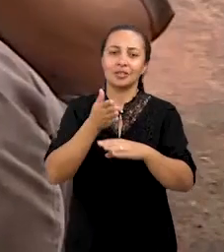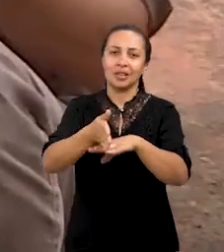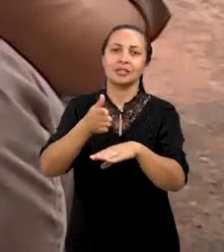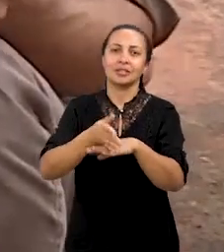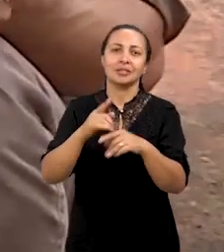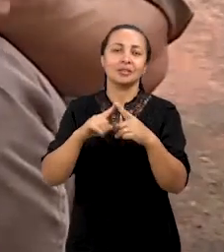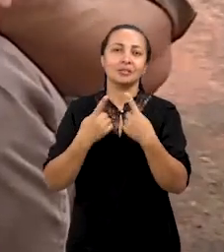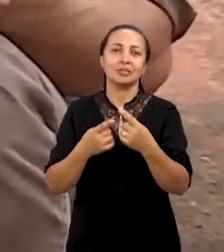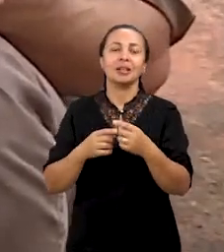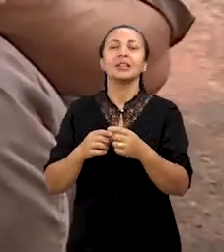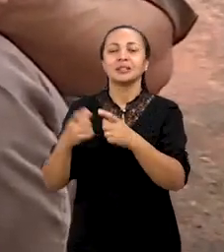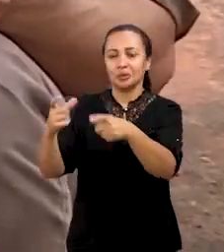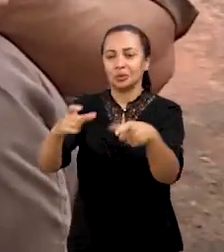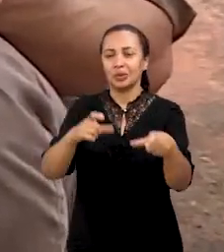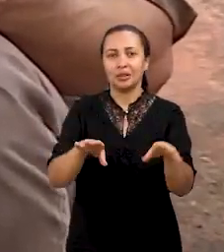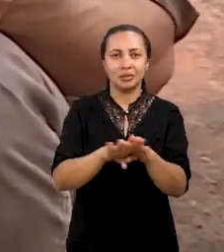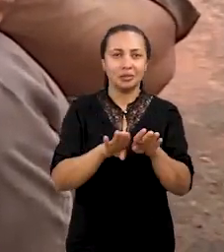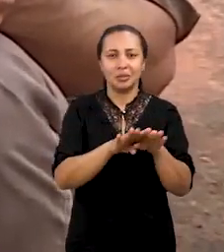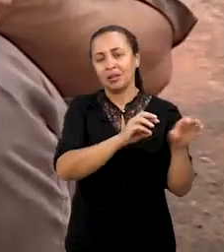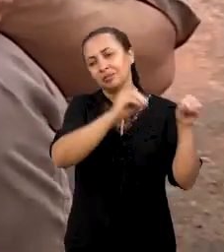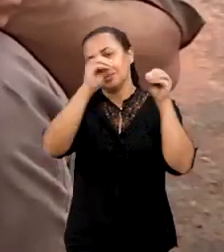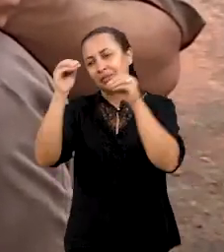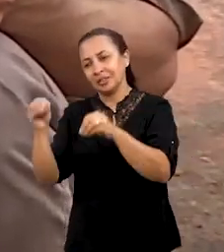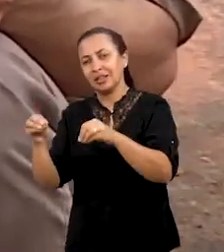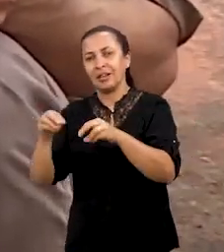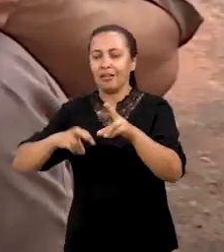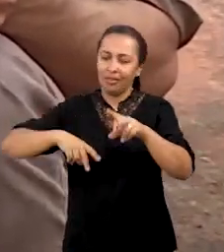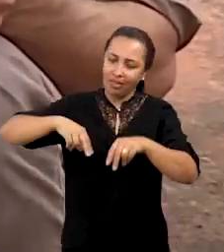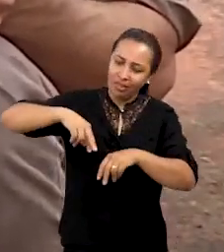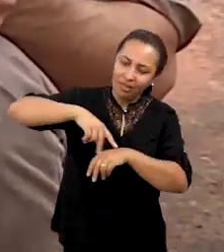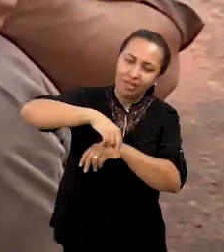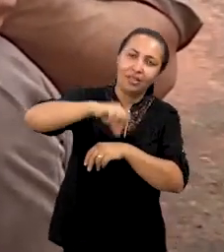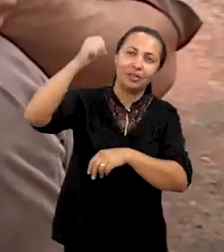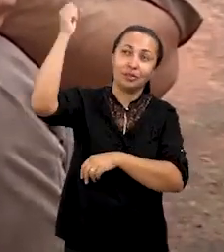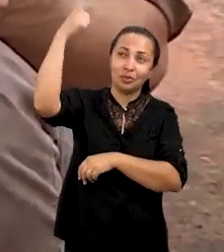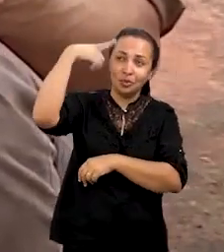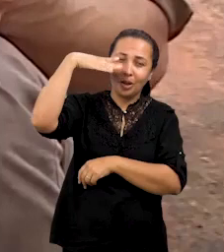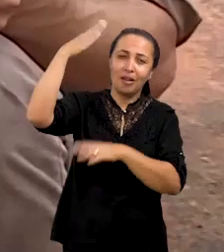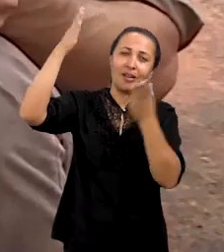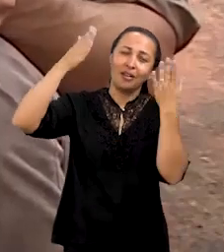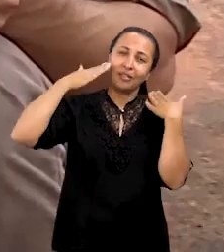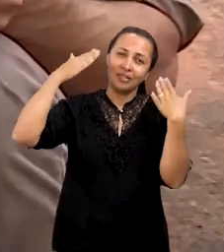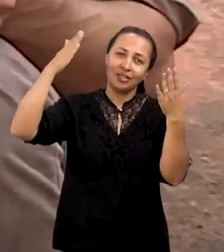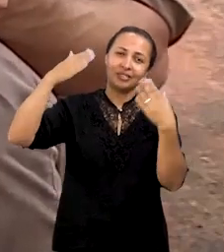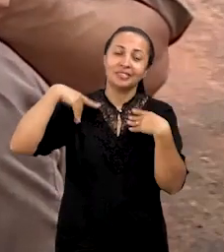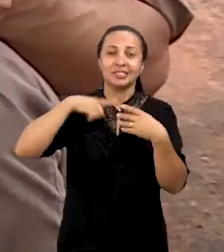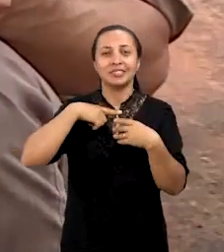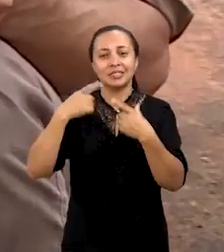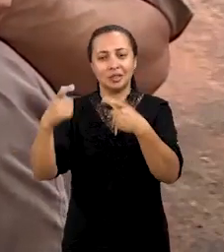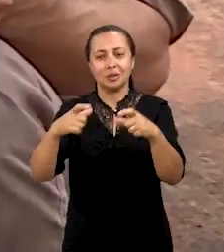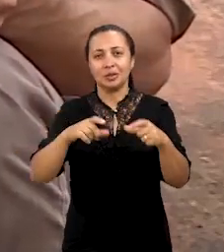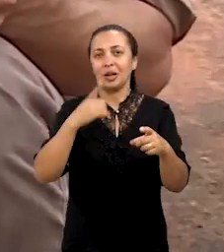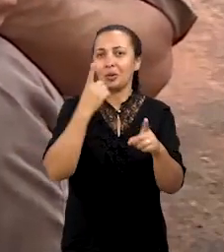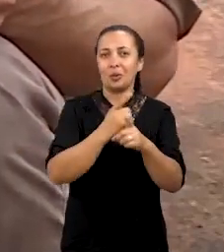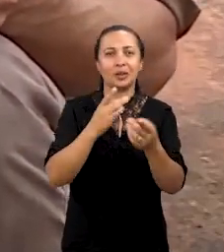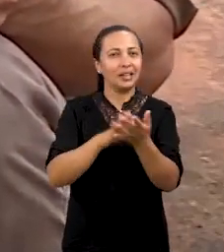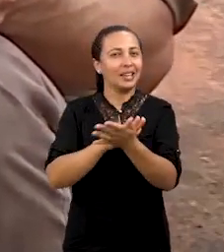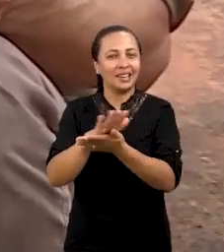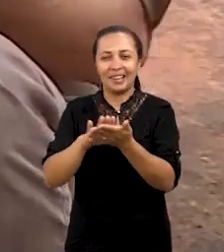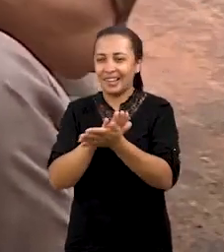a questão é a logística mesmo. Você se deslocar, você andar no sol, E chegar lá, tem lugar que a gente vai e a gente não acha nada.